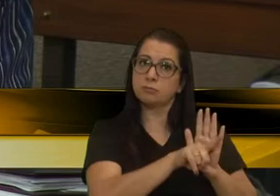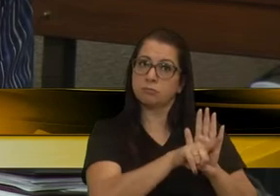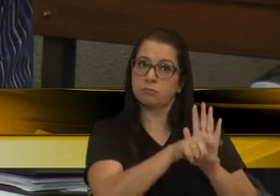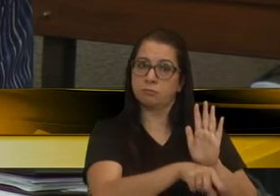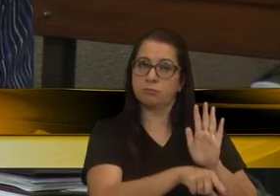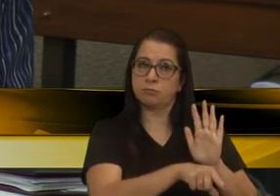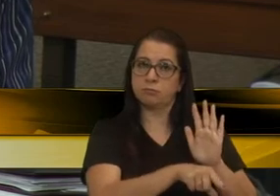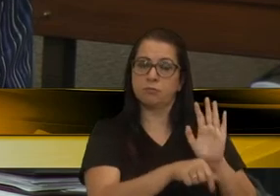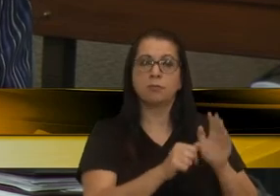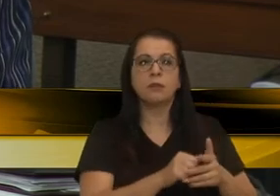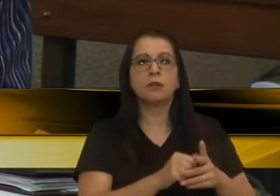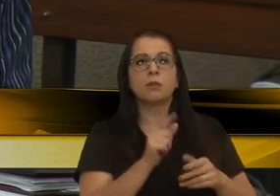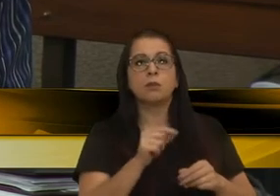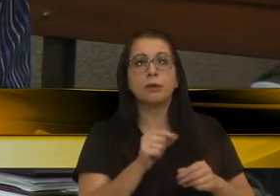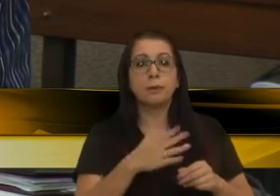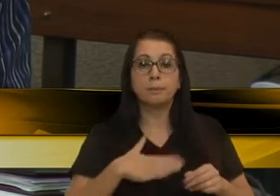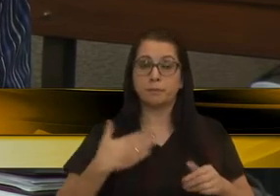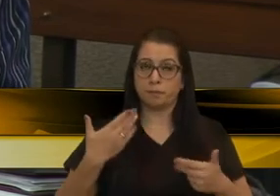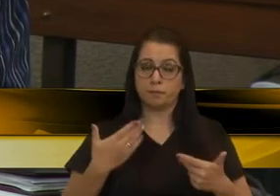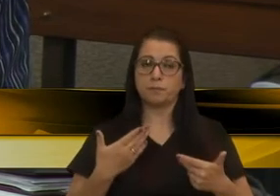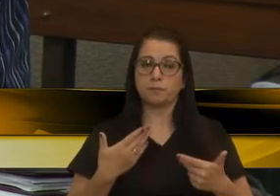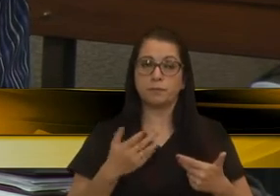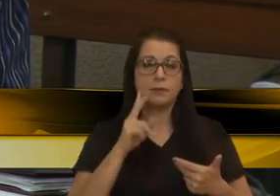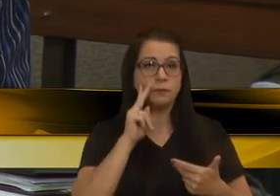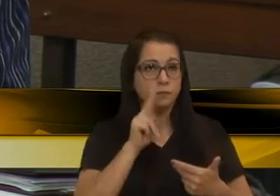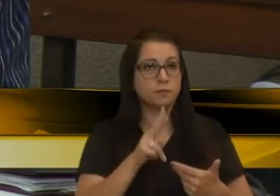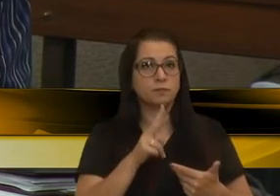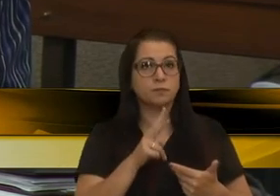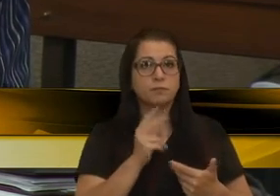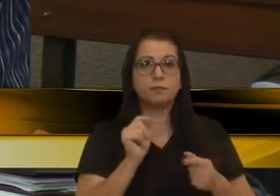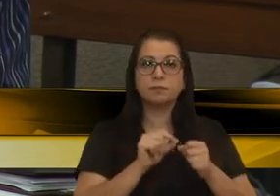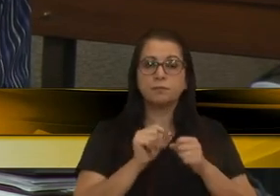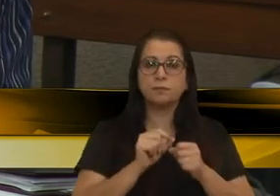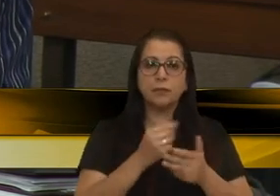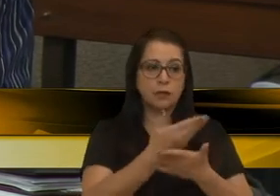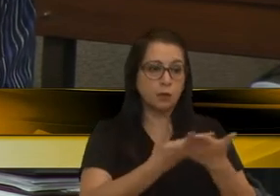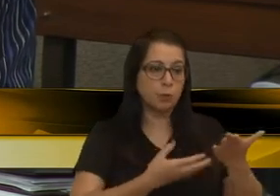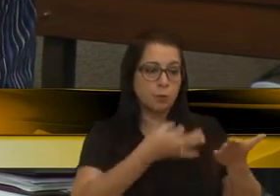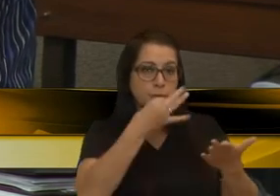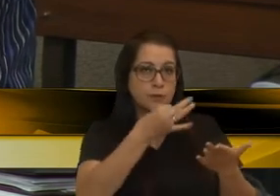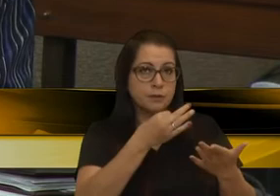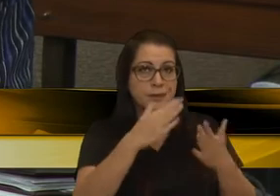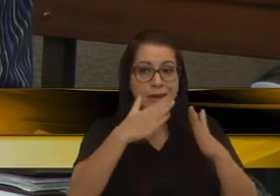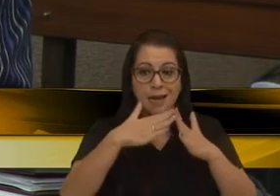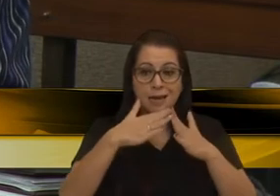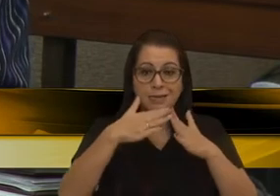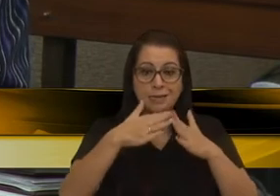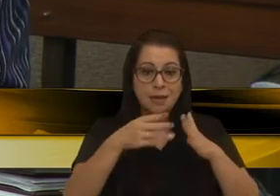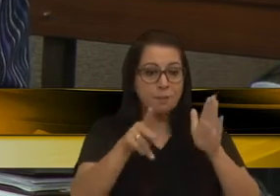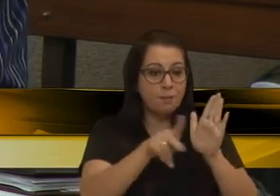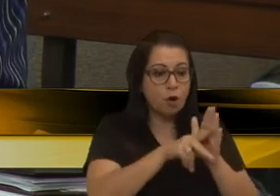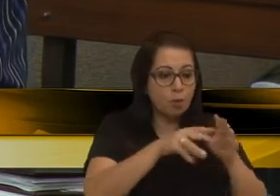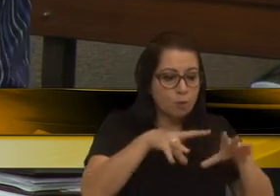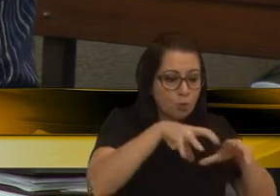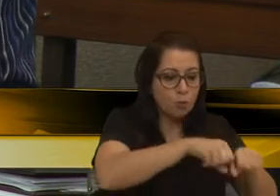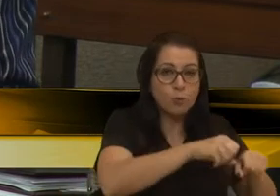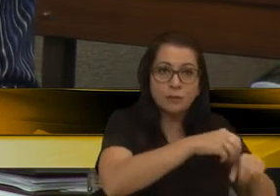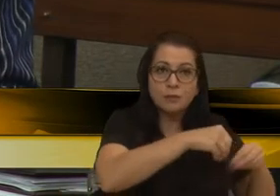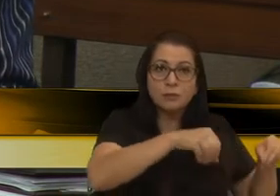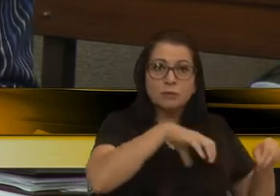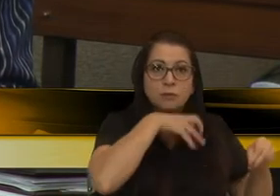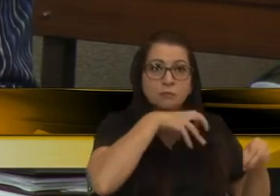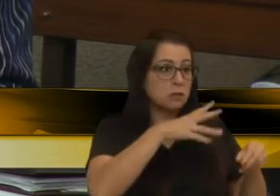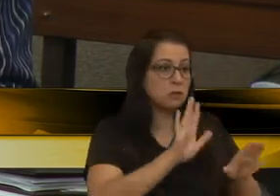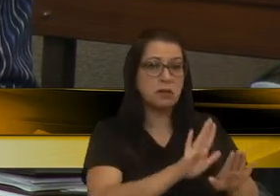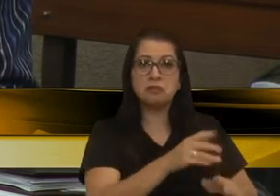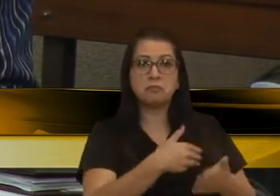Agora, o que me assusta é ver, fazer um parecer dizendo que a casa está em cima da rua e deixa-se por